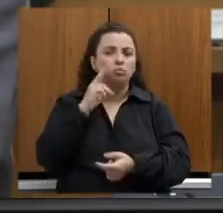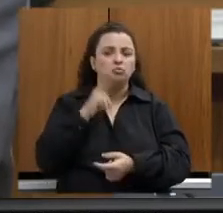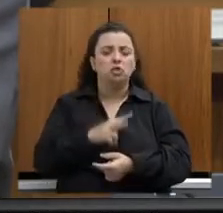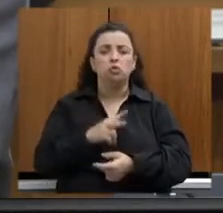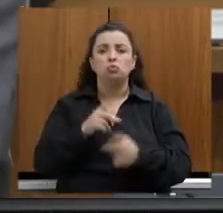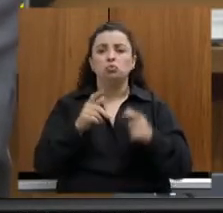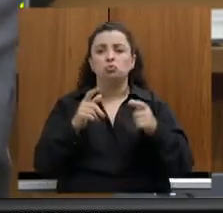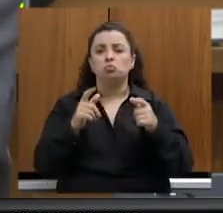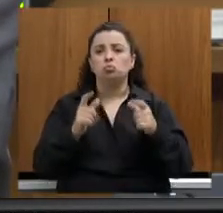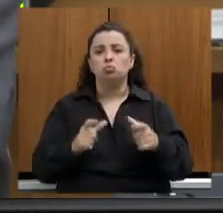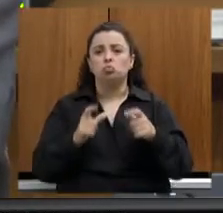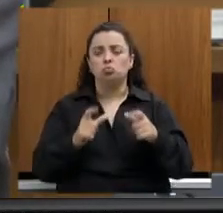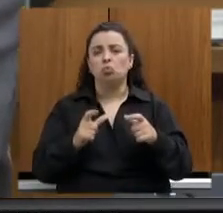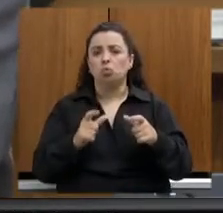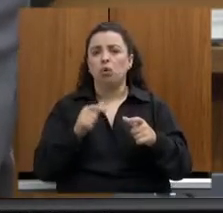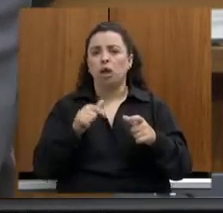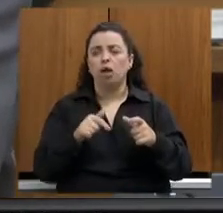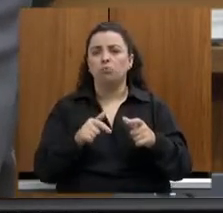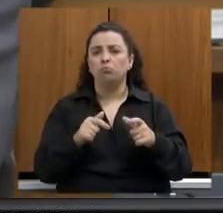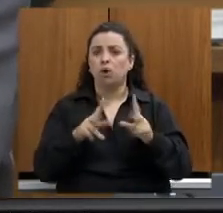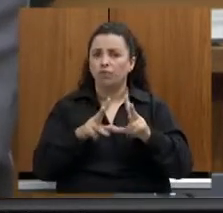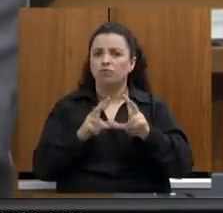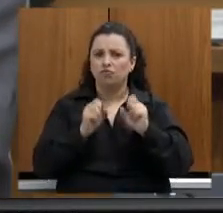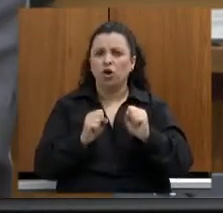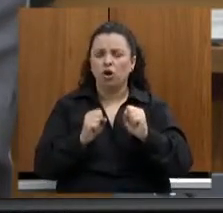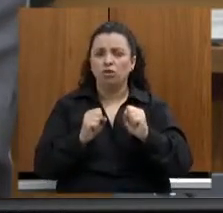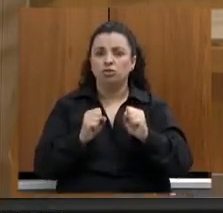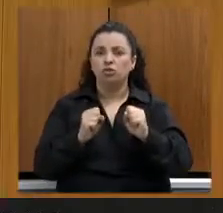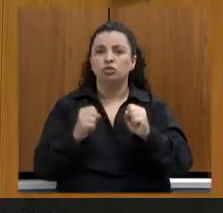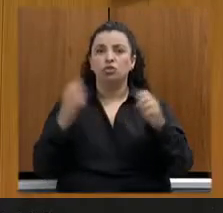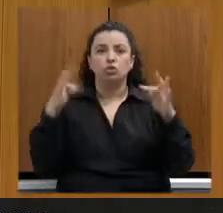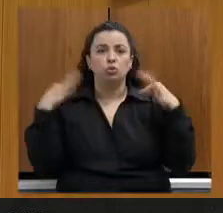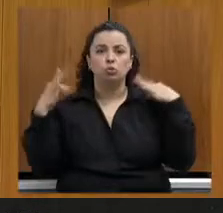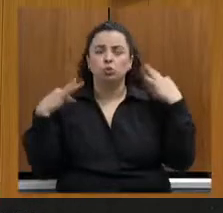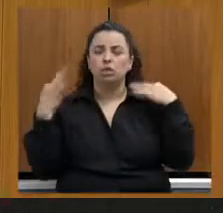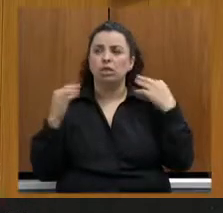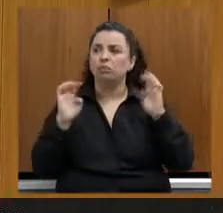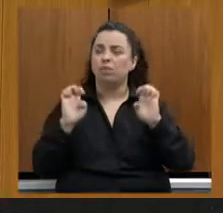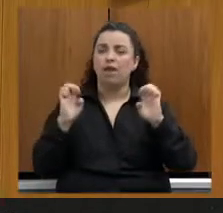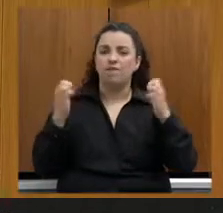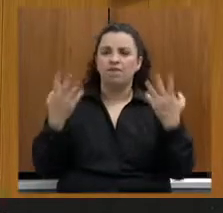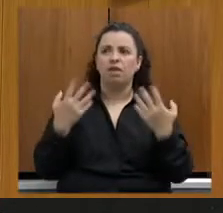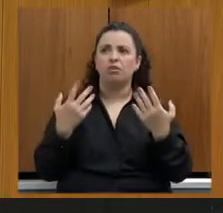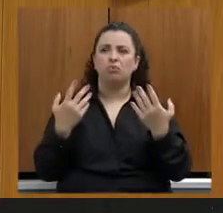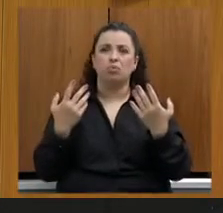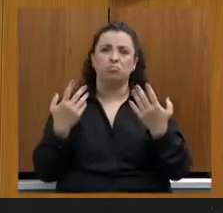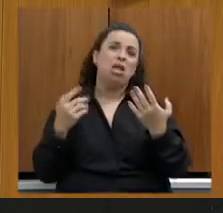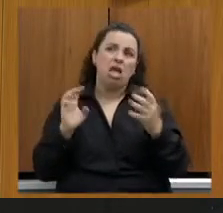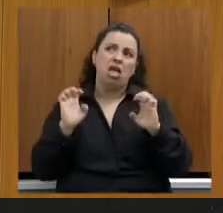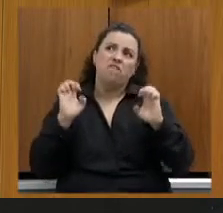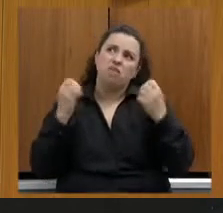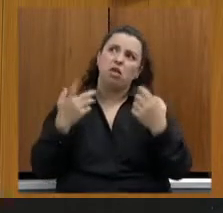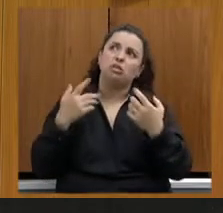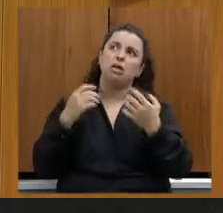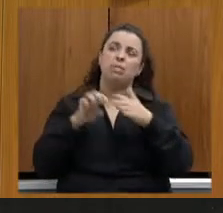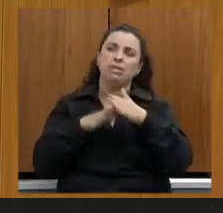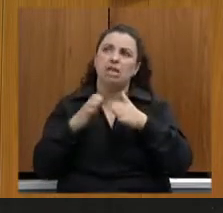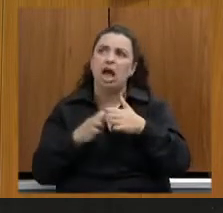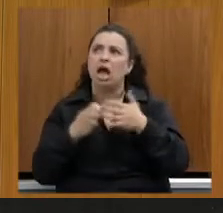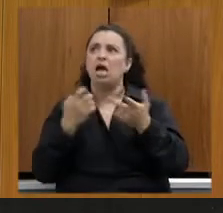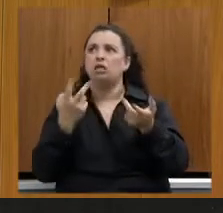potencial do turismo de evento em Belo Horizonte. Não só eventos empresariais, mas também eventos culturais,